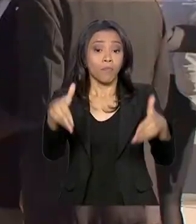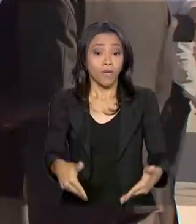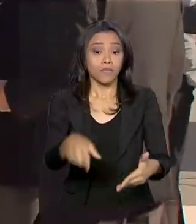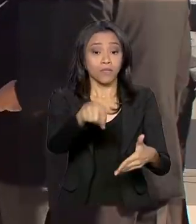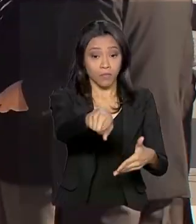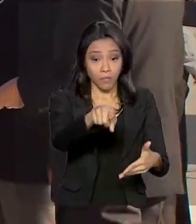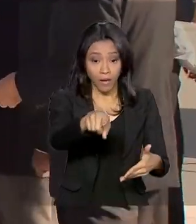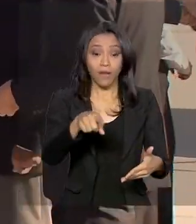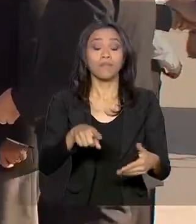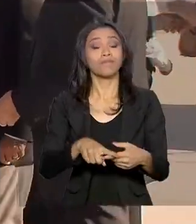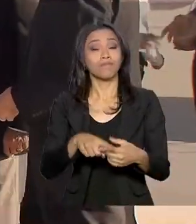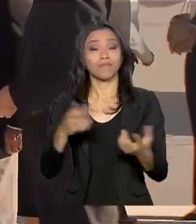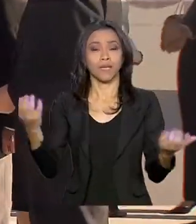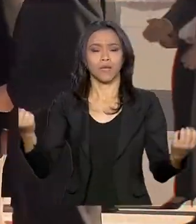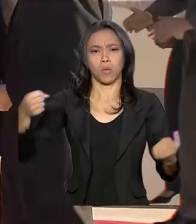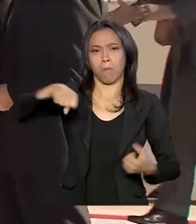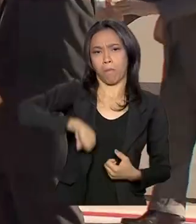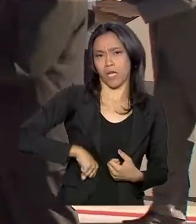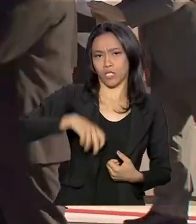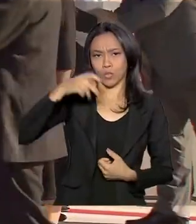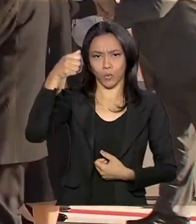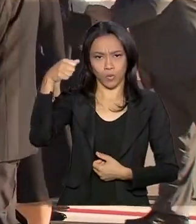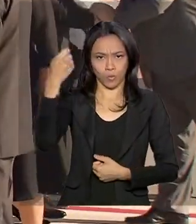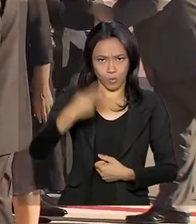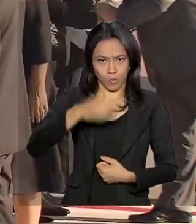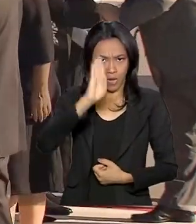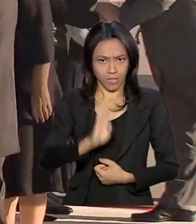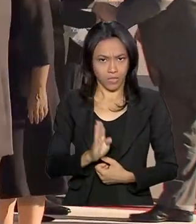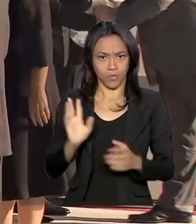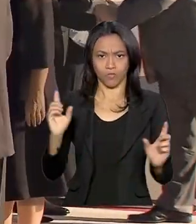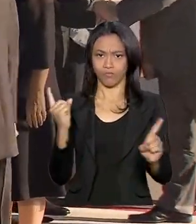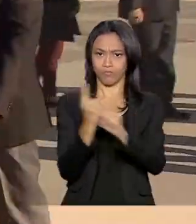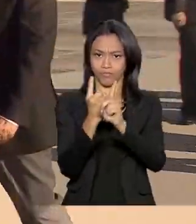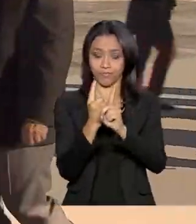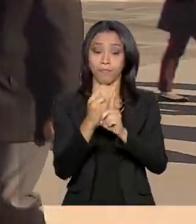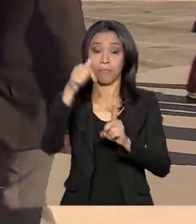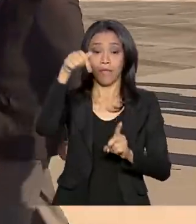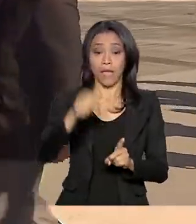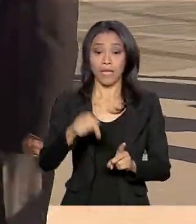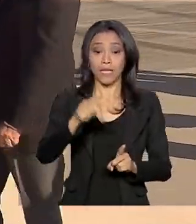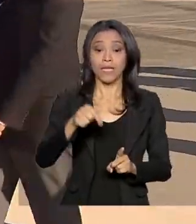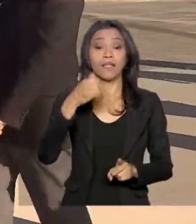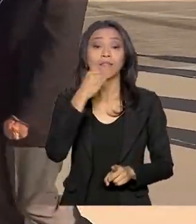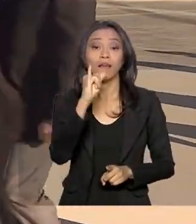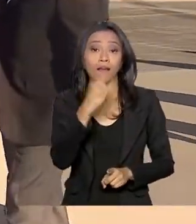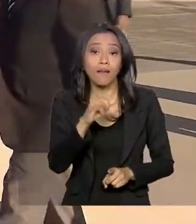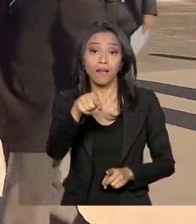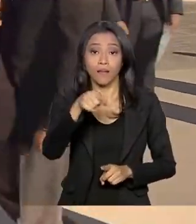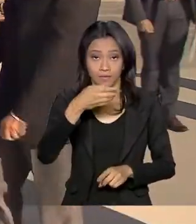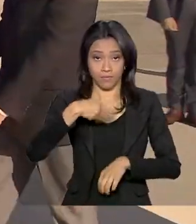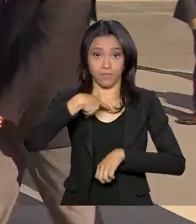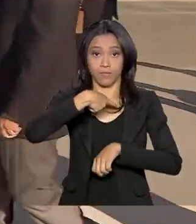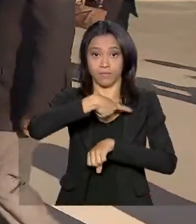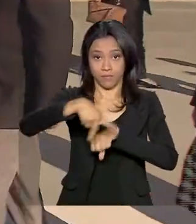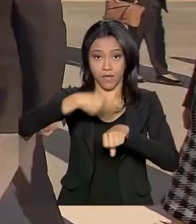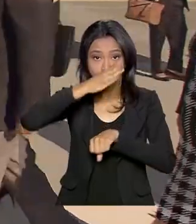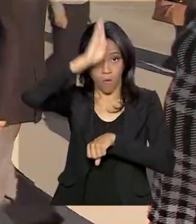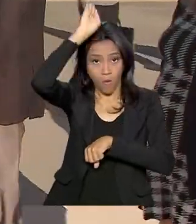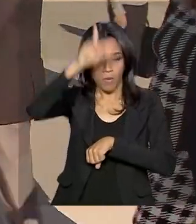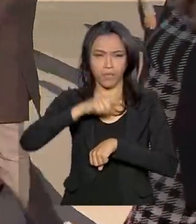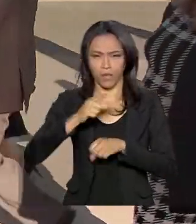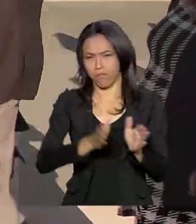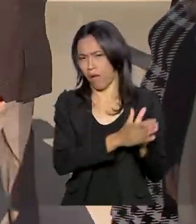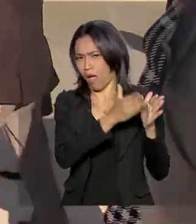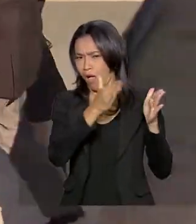embaixador brasileiro em Roma, Hélio Vitor Ramos Filho. Aqui na Itália, Mourão segue uma extensa agenda oficial até a próxima